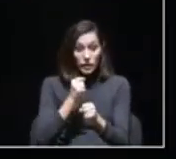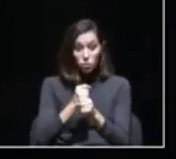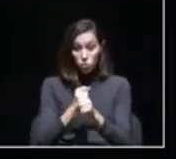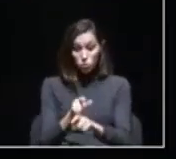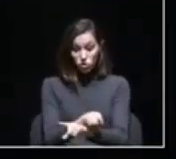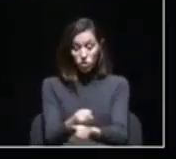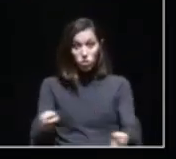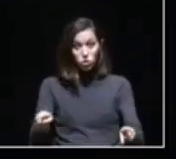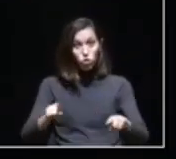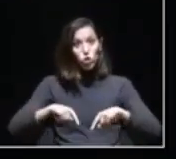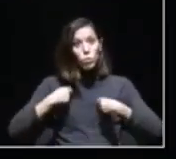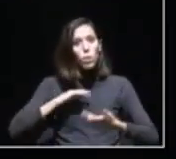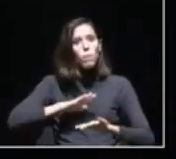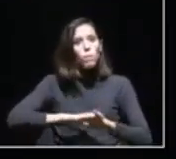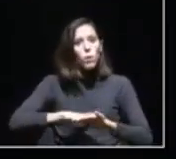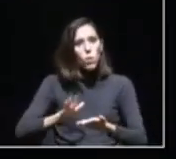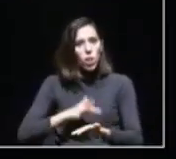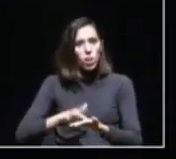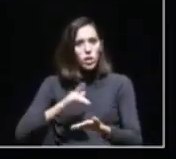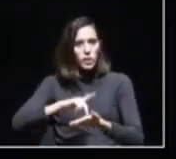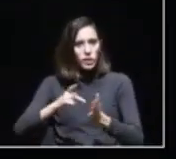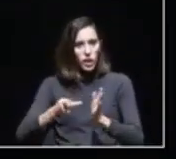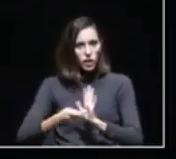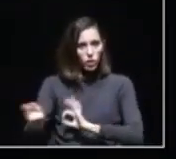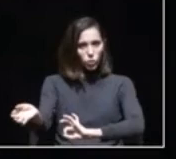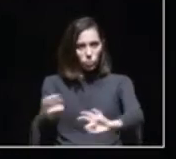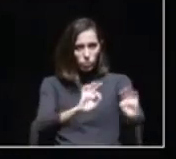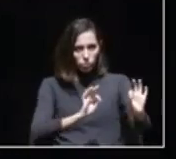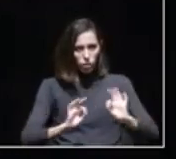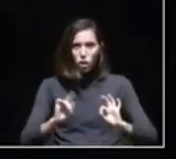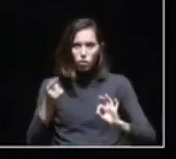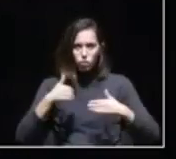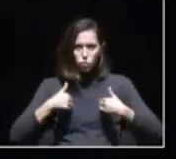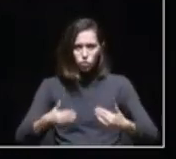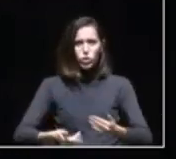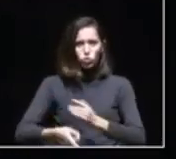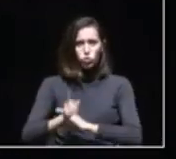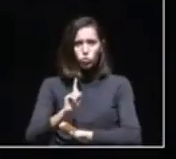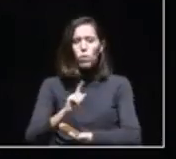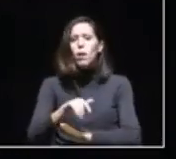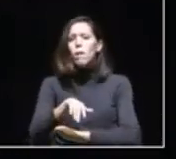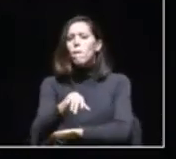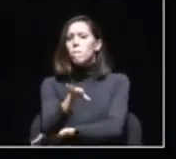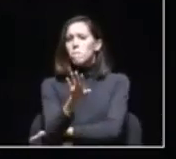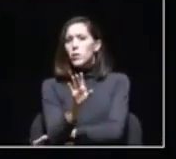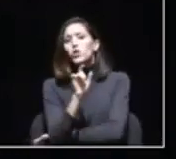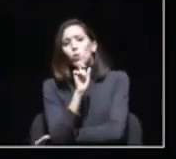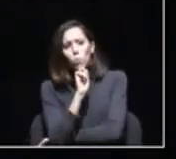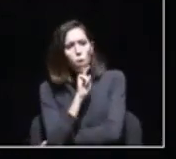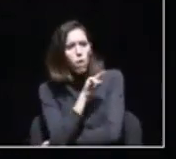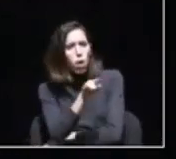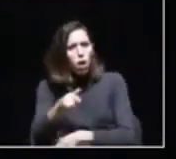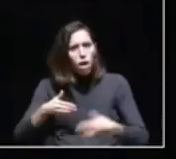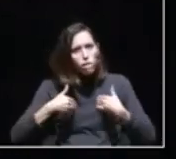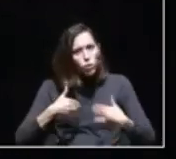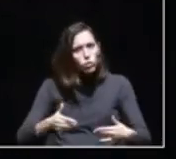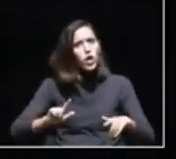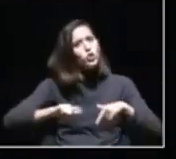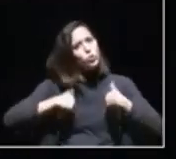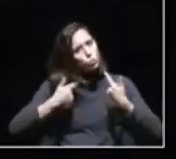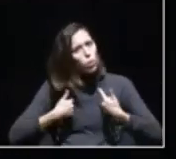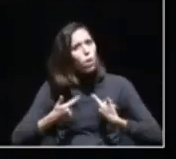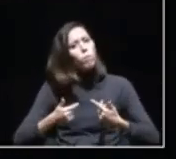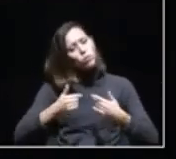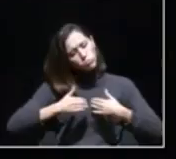munidos de um manual técnico de manutenção e não por voluntários, o que não quer dizer que não possa haver voluntários que queiram contribuir